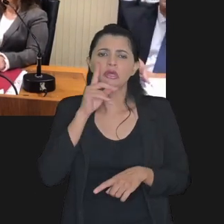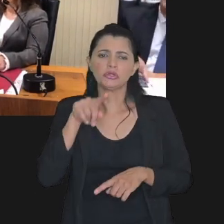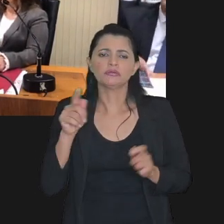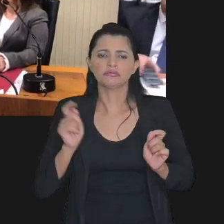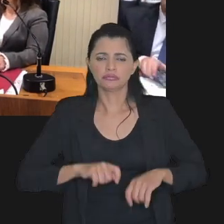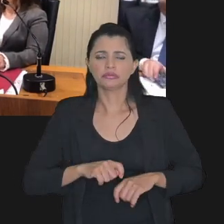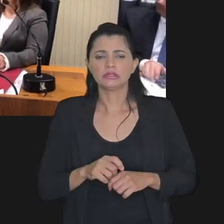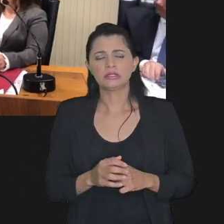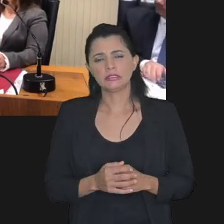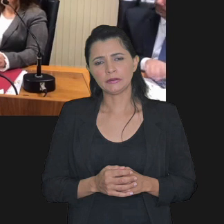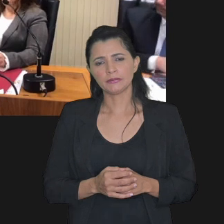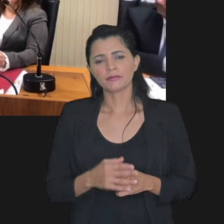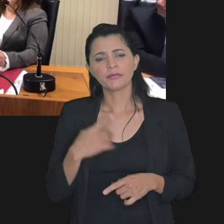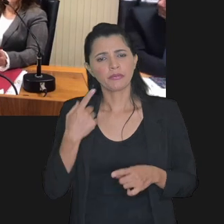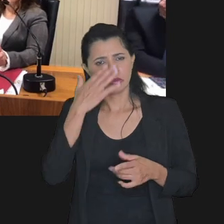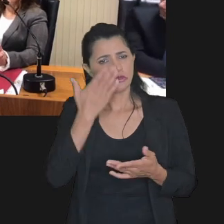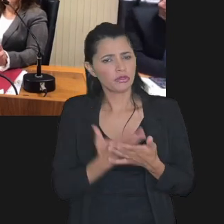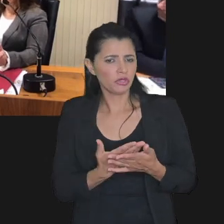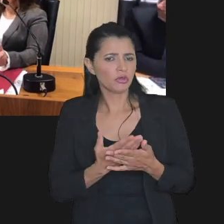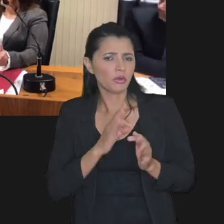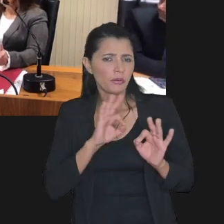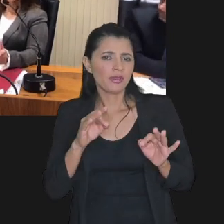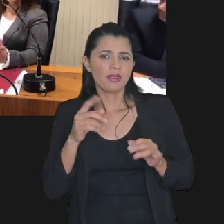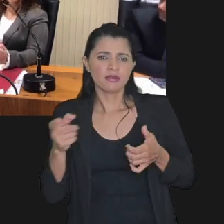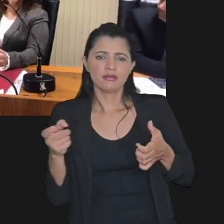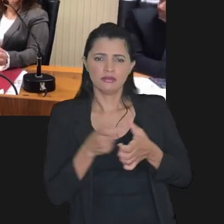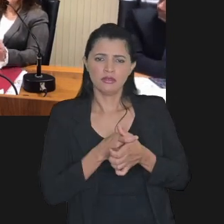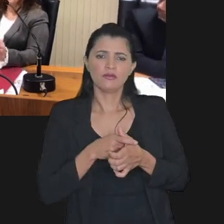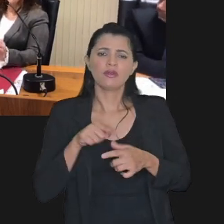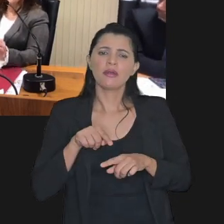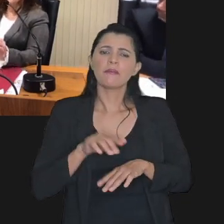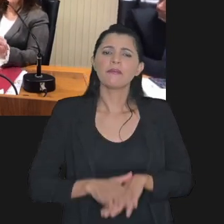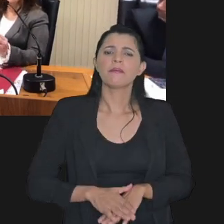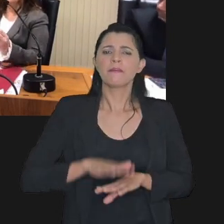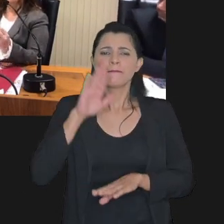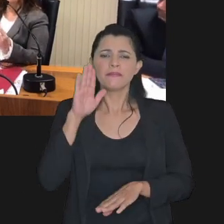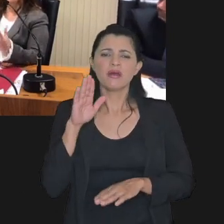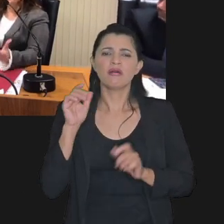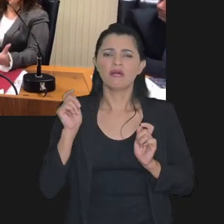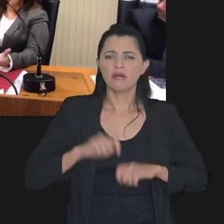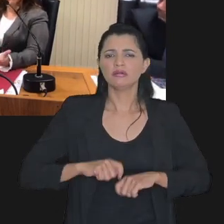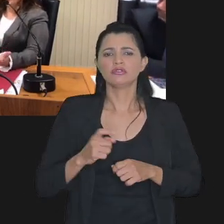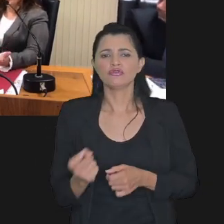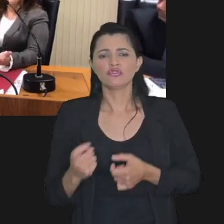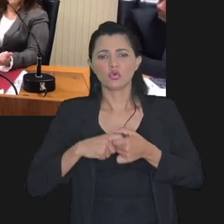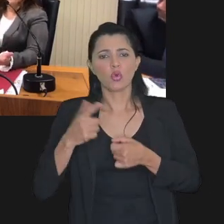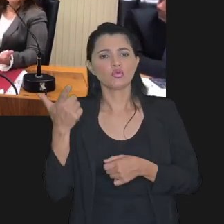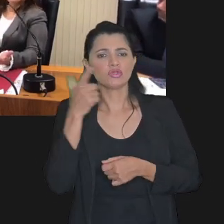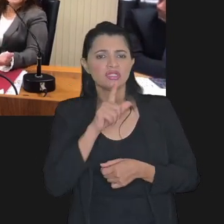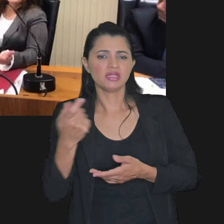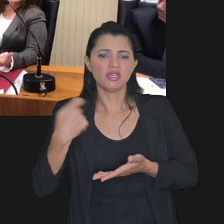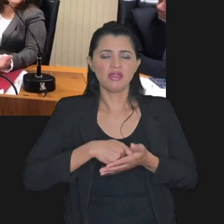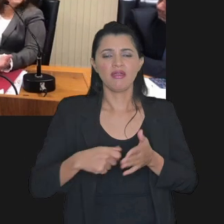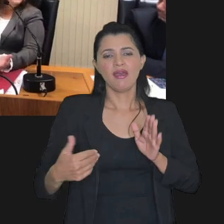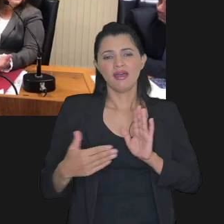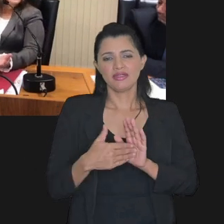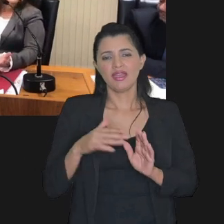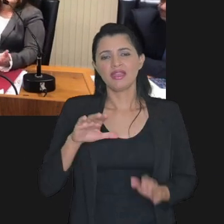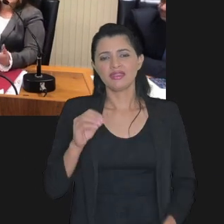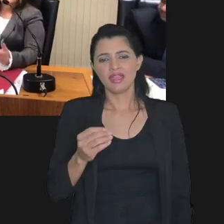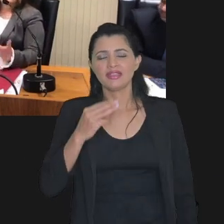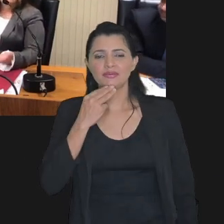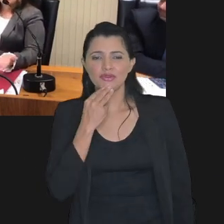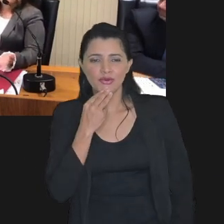transação porque esses débitos eu acho que são mais passíveis da gente recuperar débitos até 10 milhões